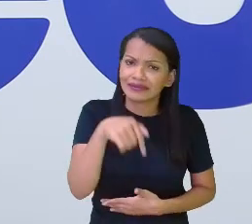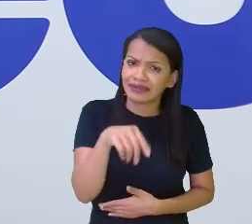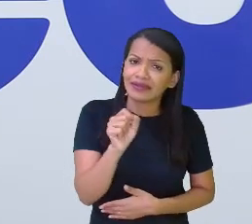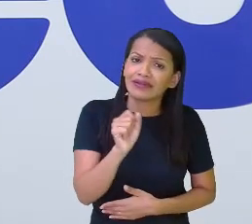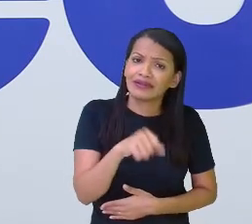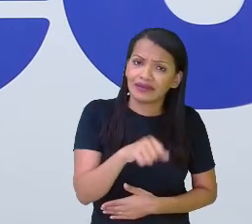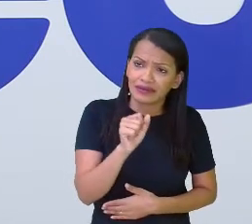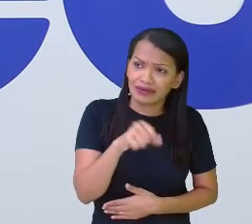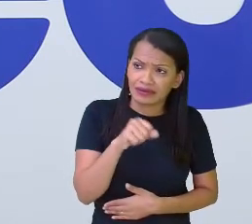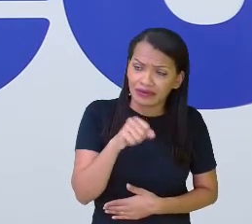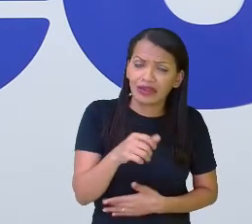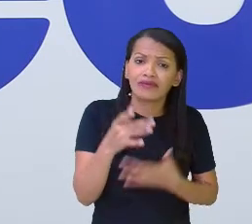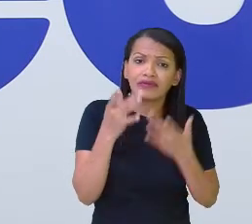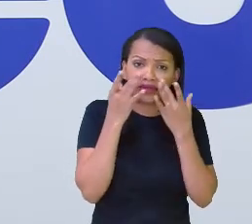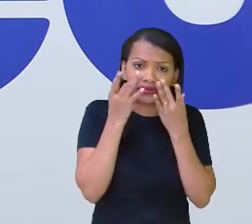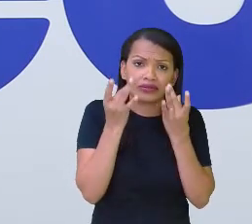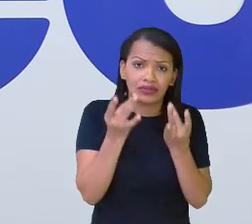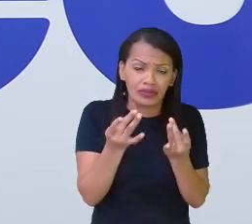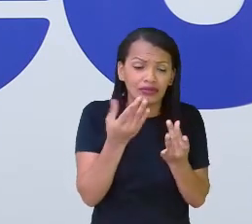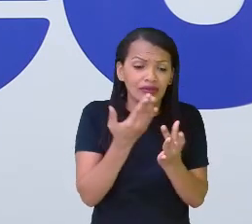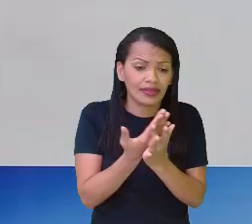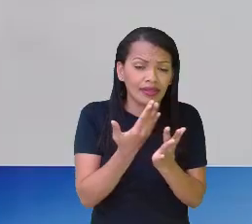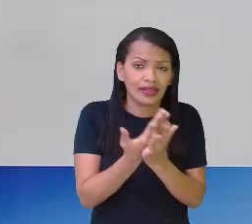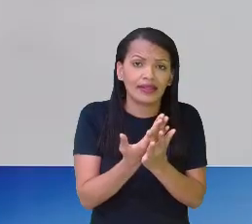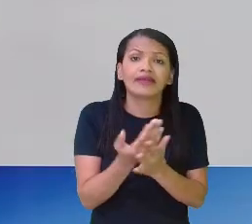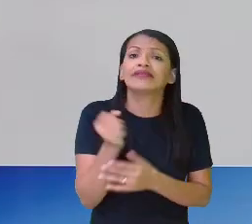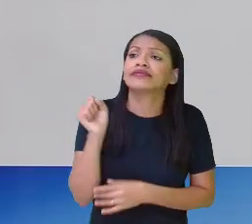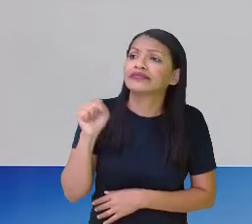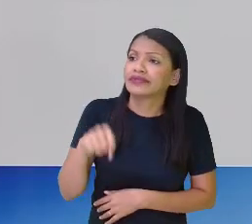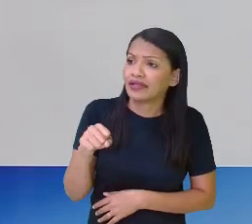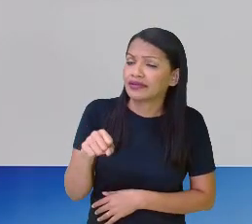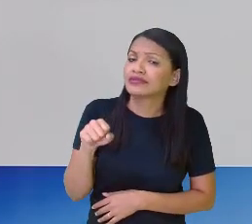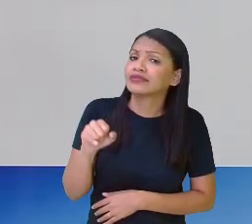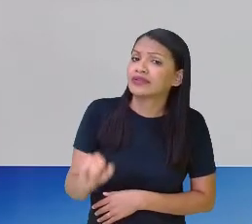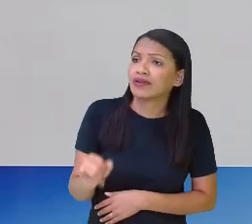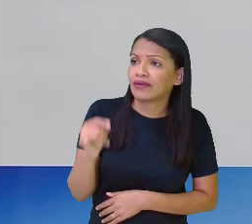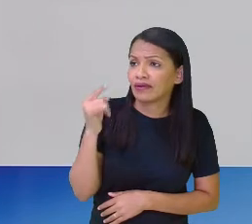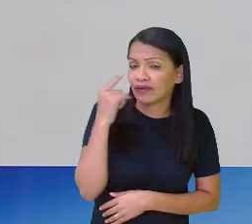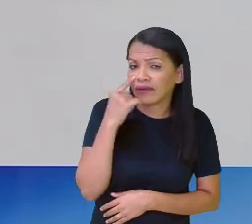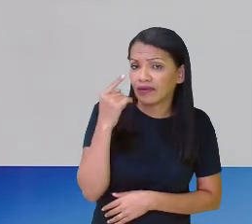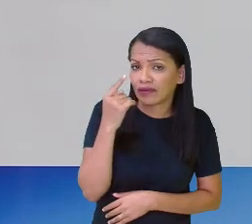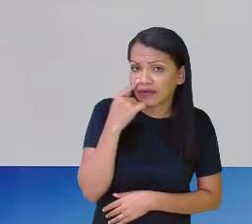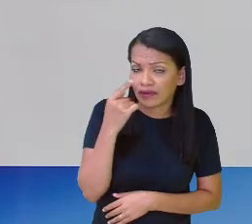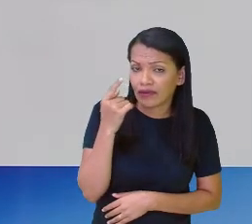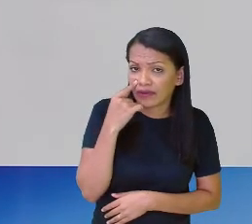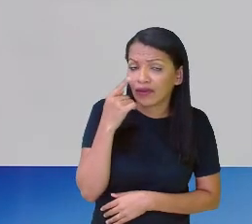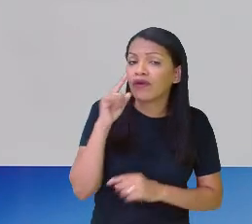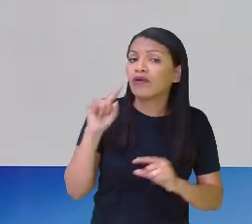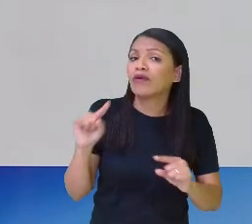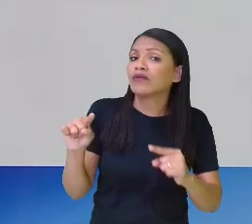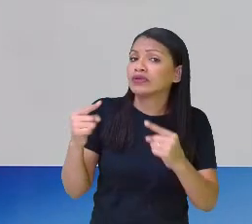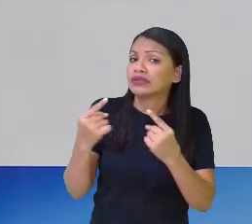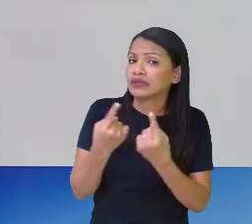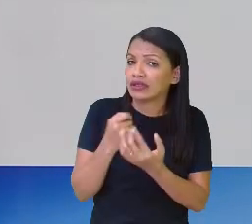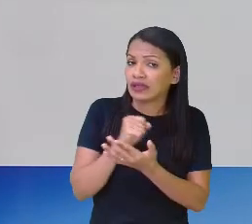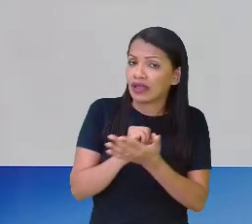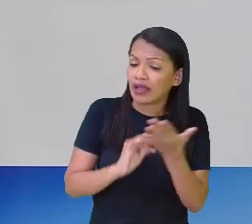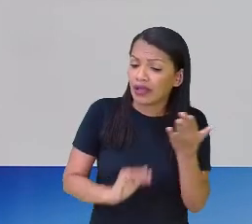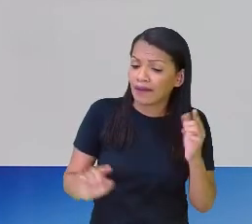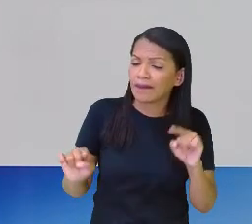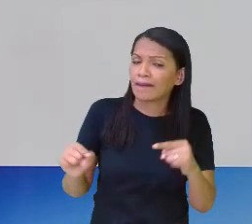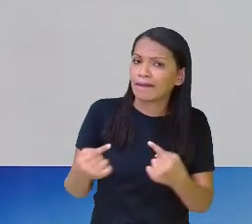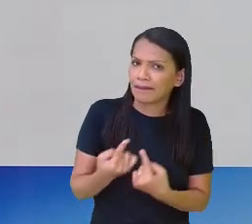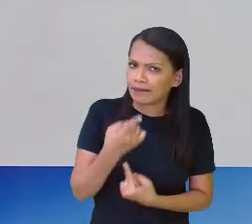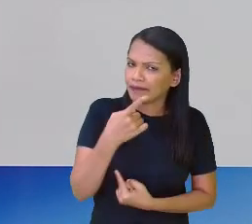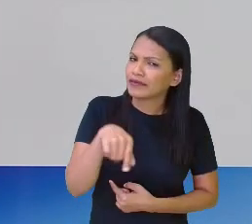sim, professora, até a sua aula. Estão, Estão sim. Tá certo. Eu vou só passar aqui o desafio, já que a professora disse